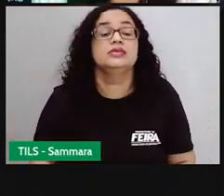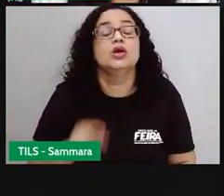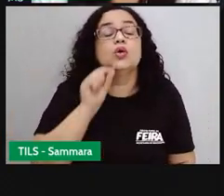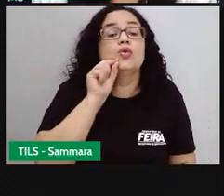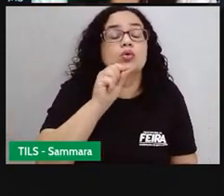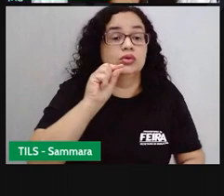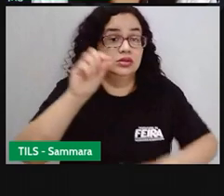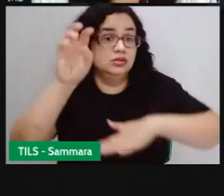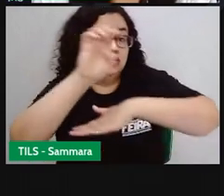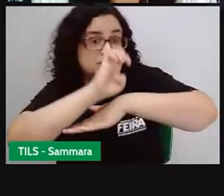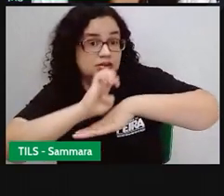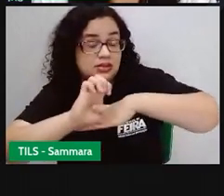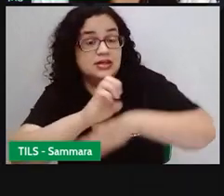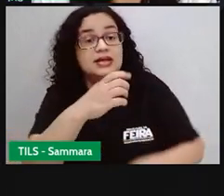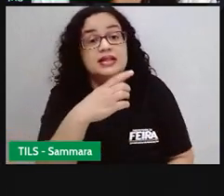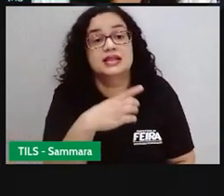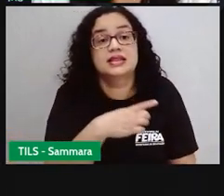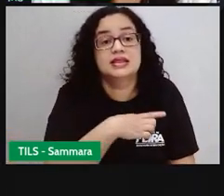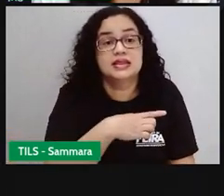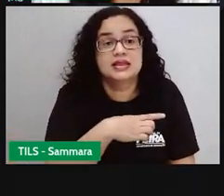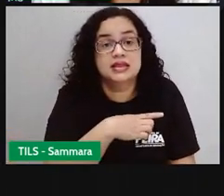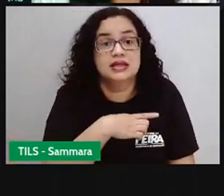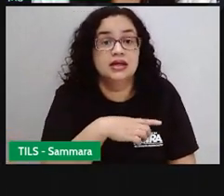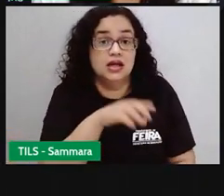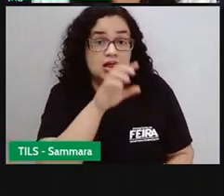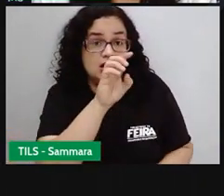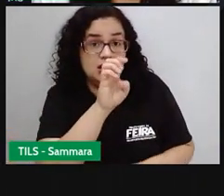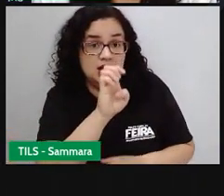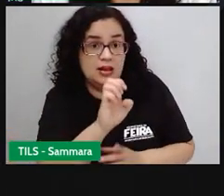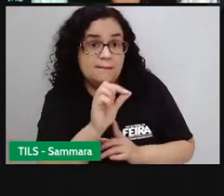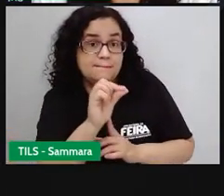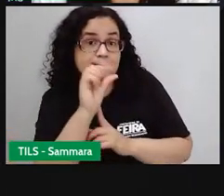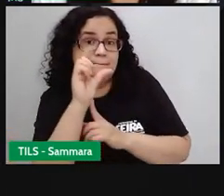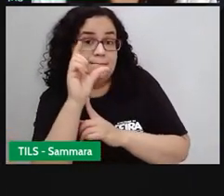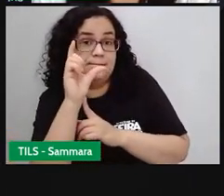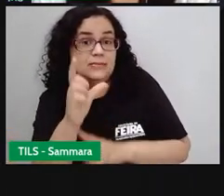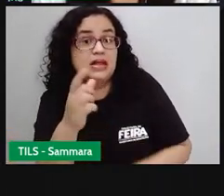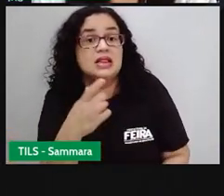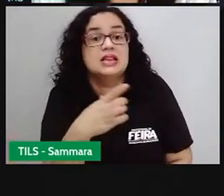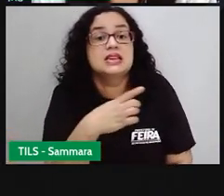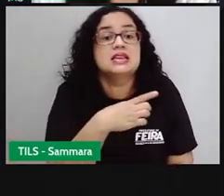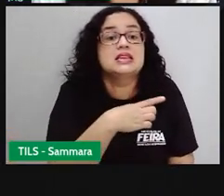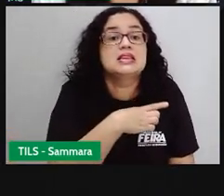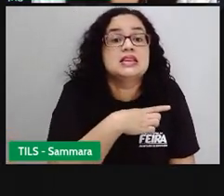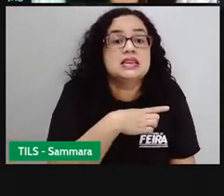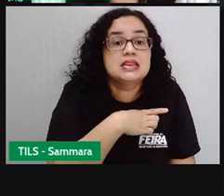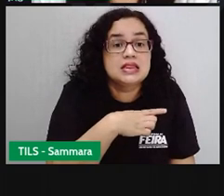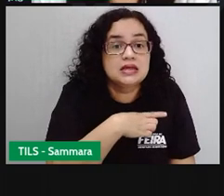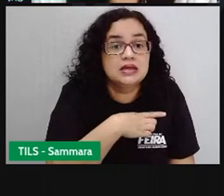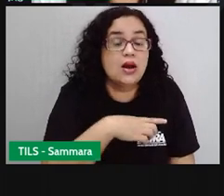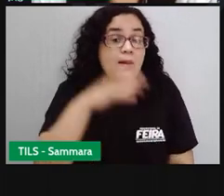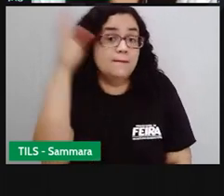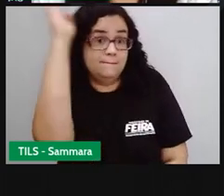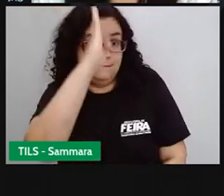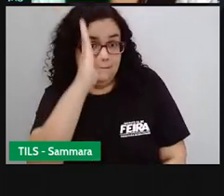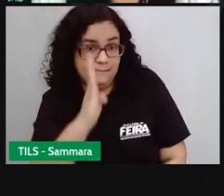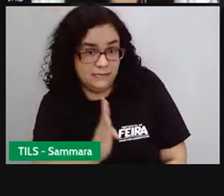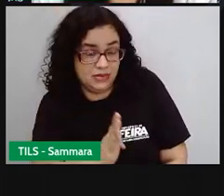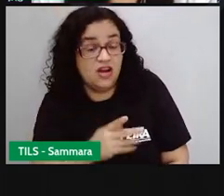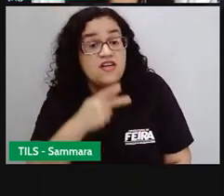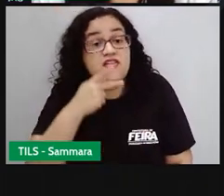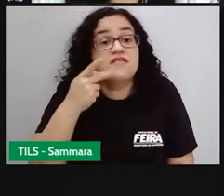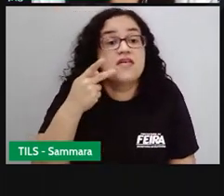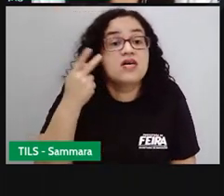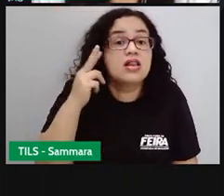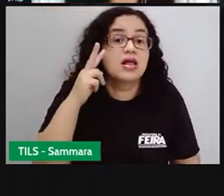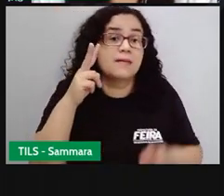conceito de Estado, que aparece, inclusive, aí com a letra E maiúscula, está se relacionando ao Brasil. Quando